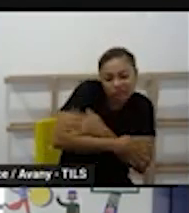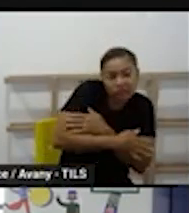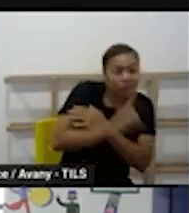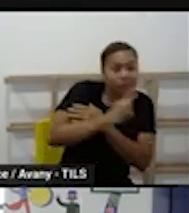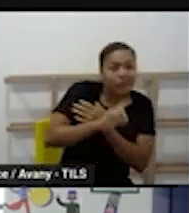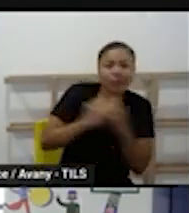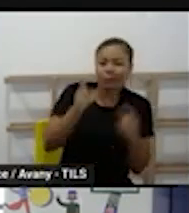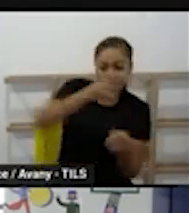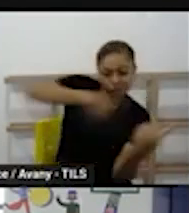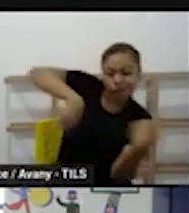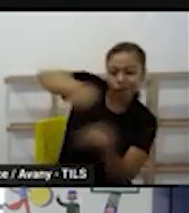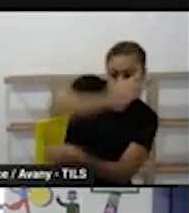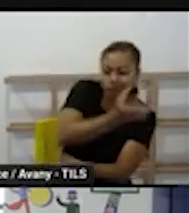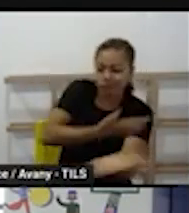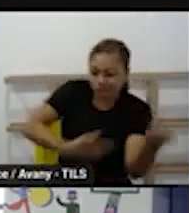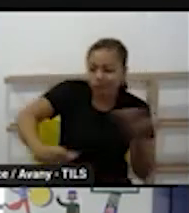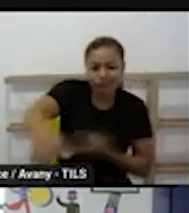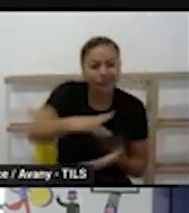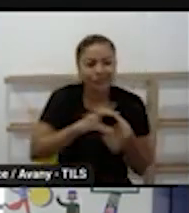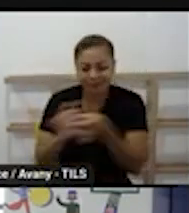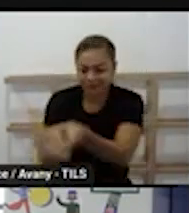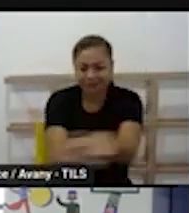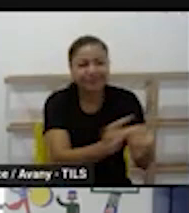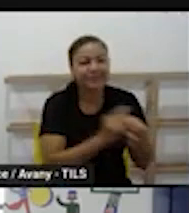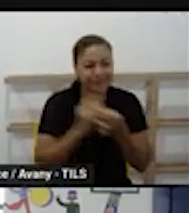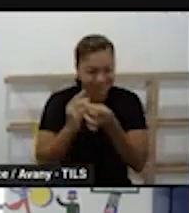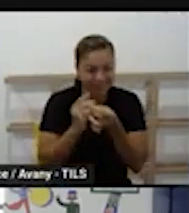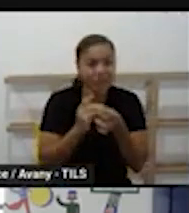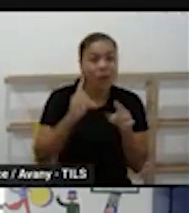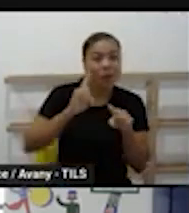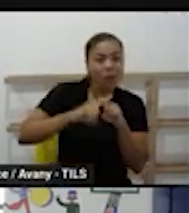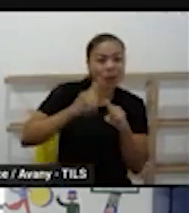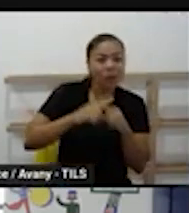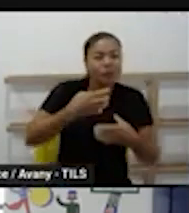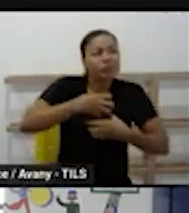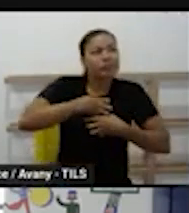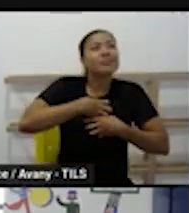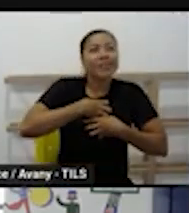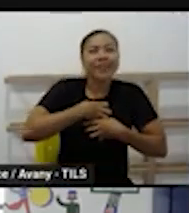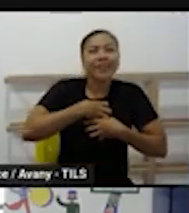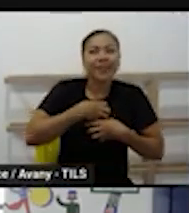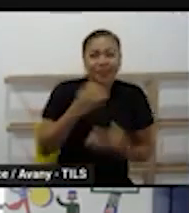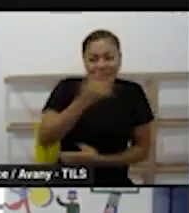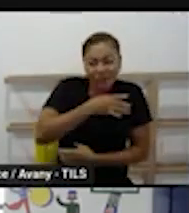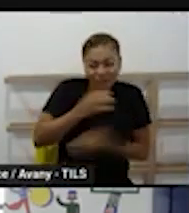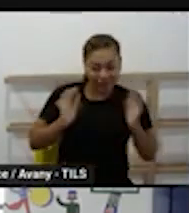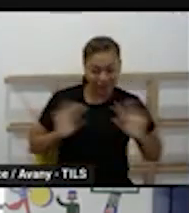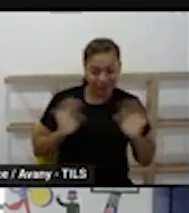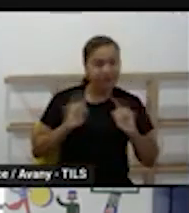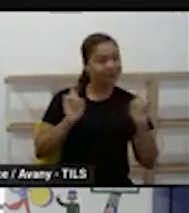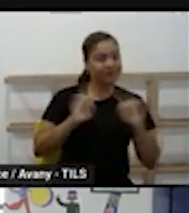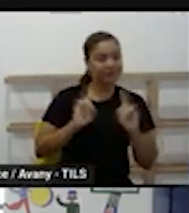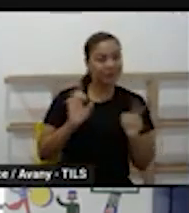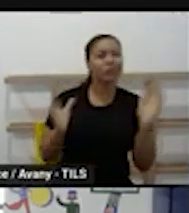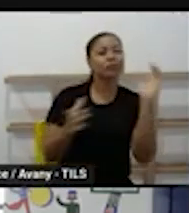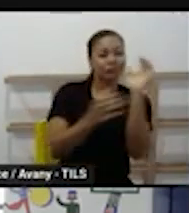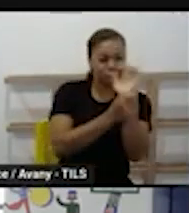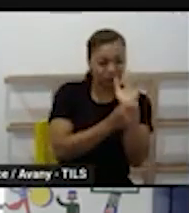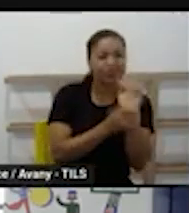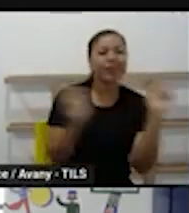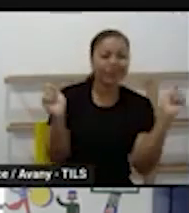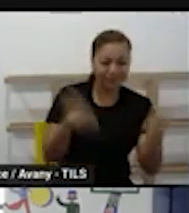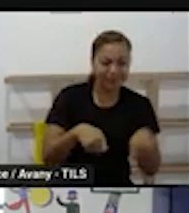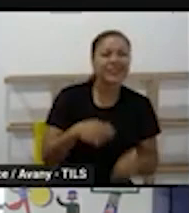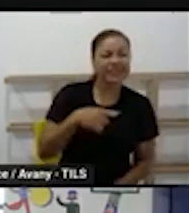com os colegas da sua sala porque se ela está segura ela consegue se envolver de forma mais tranquila e mais